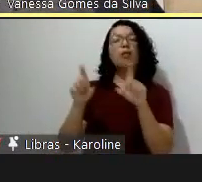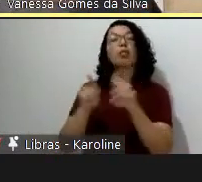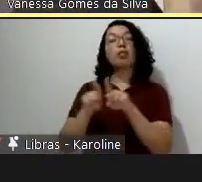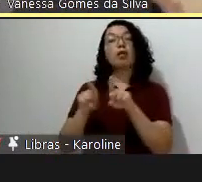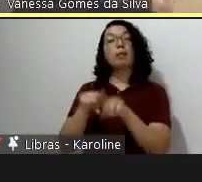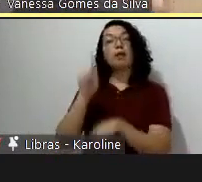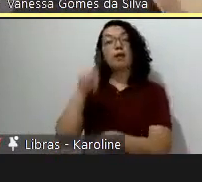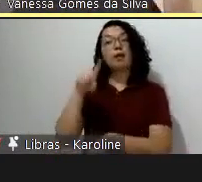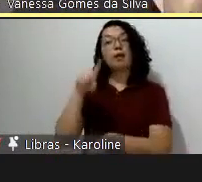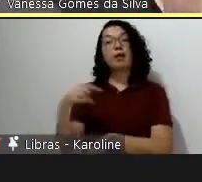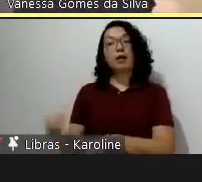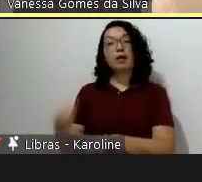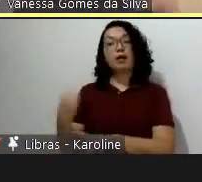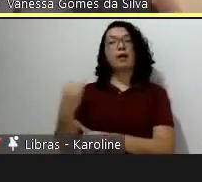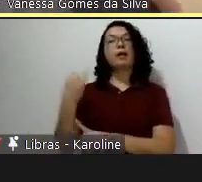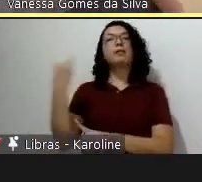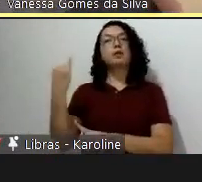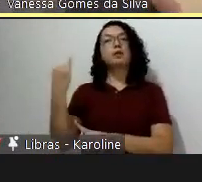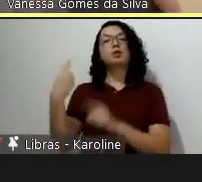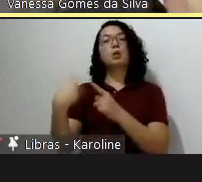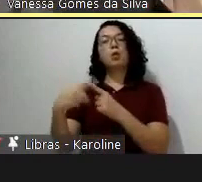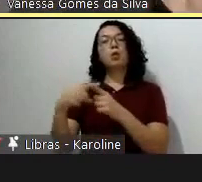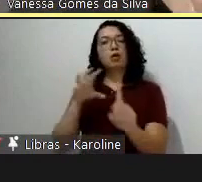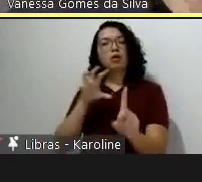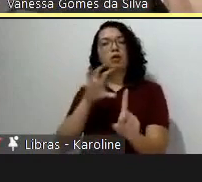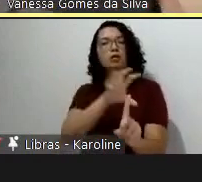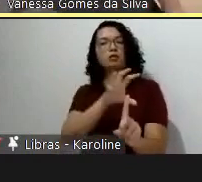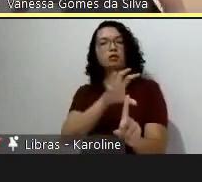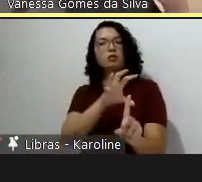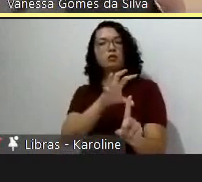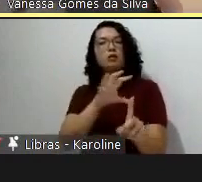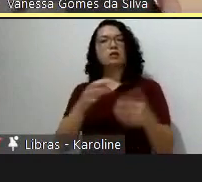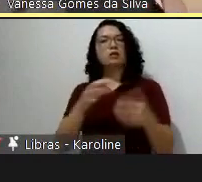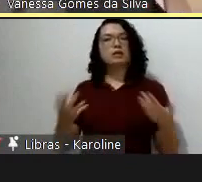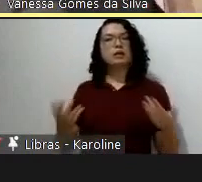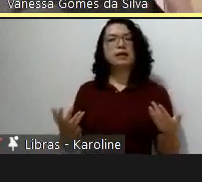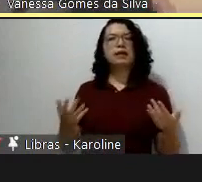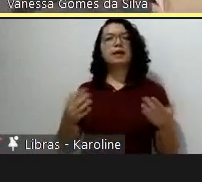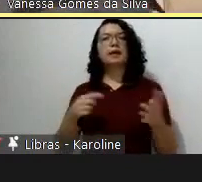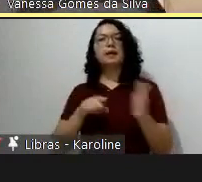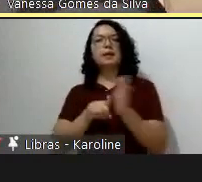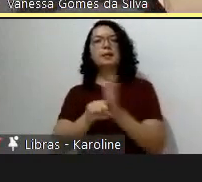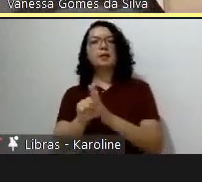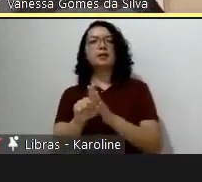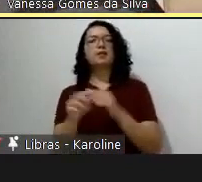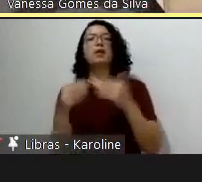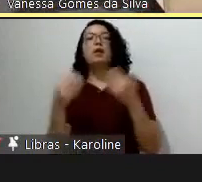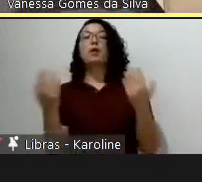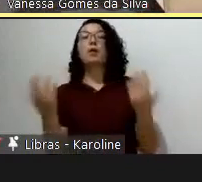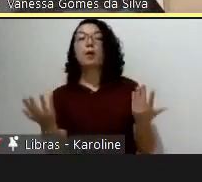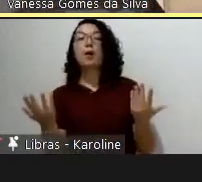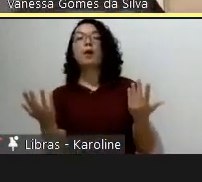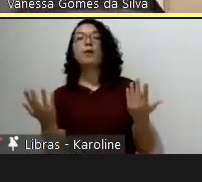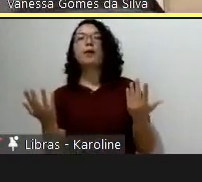comunicar impacto em uma ou outra situação? como é o impacto no consumo de energia e emissão de gases de estufa por ano por